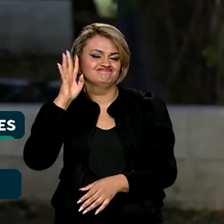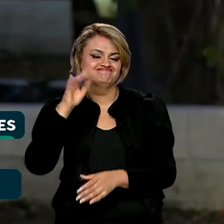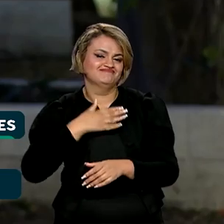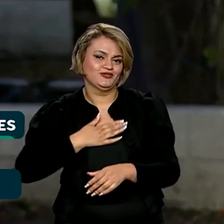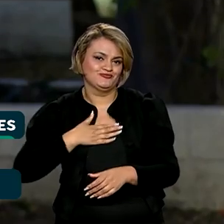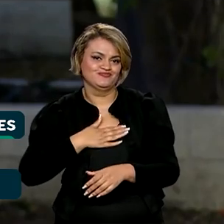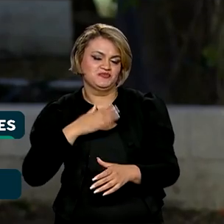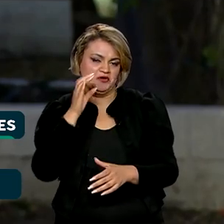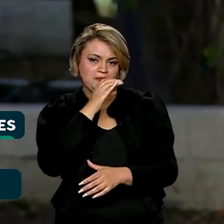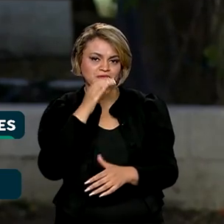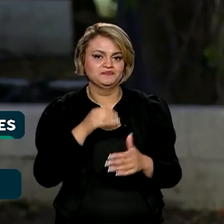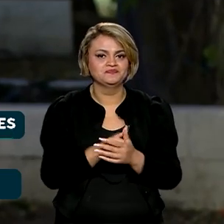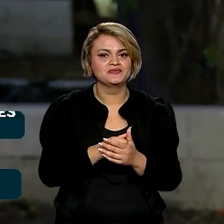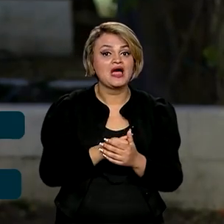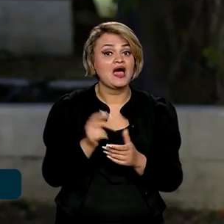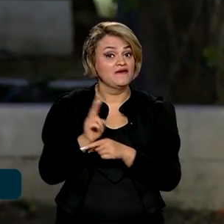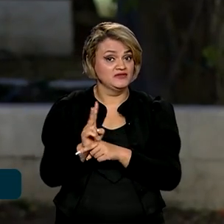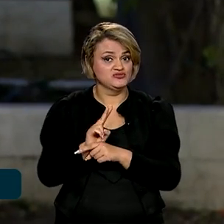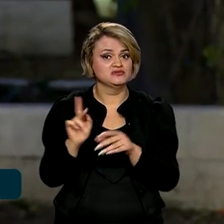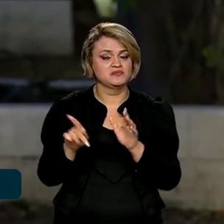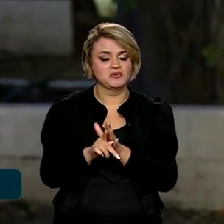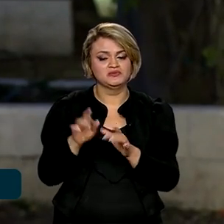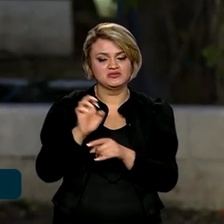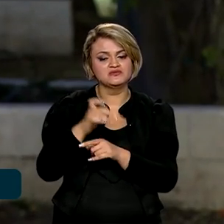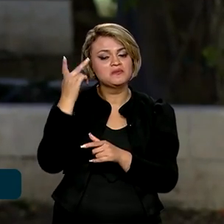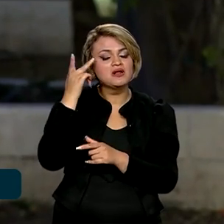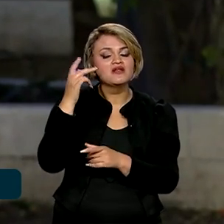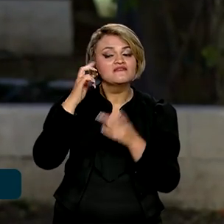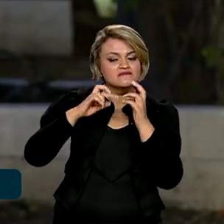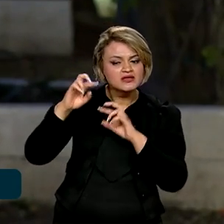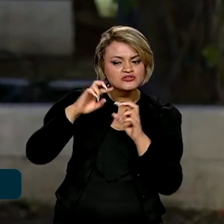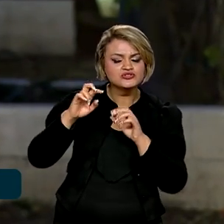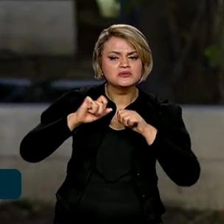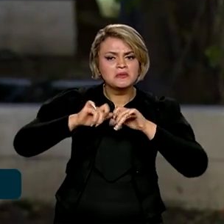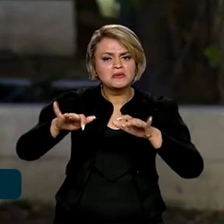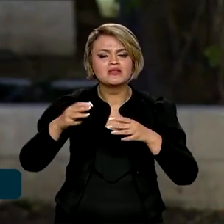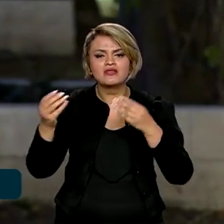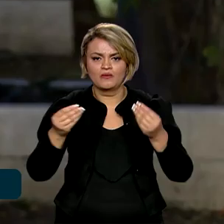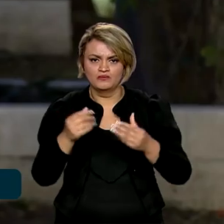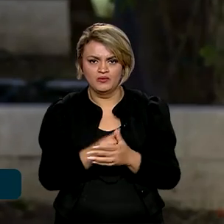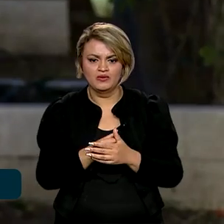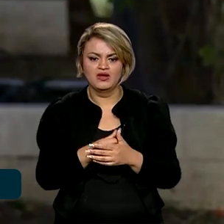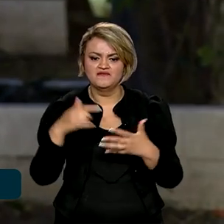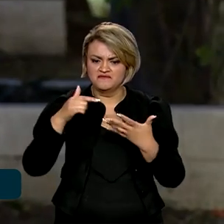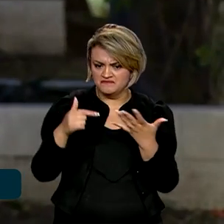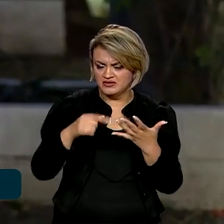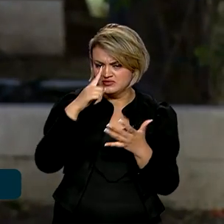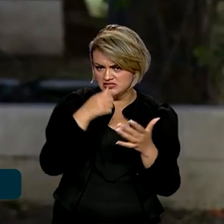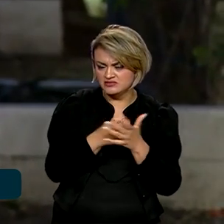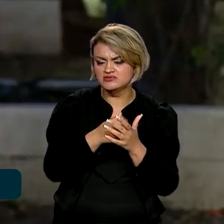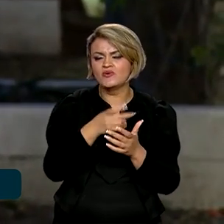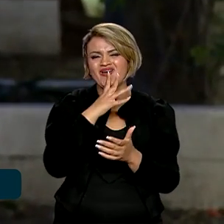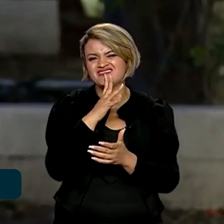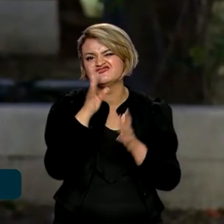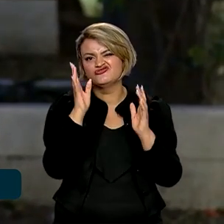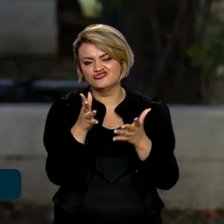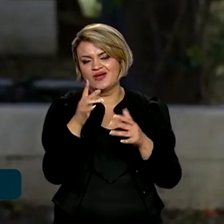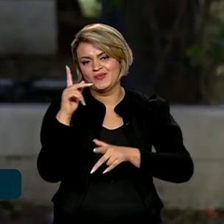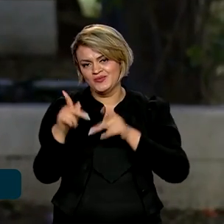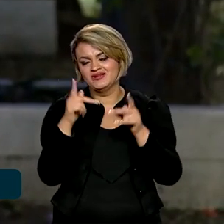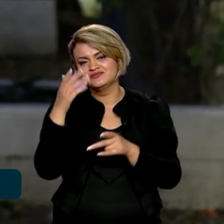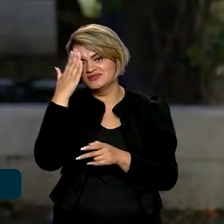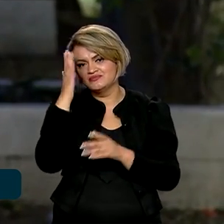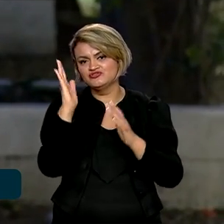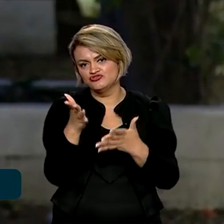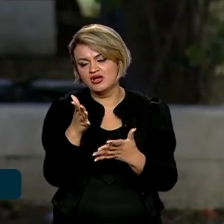A Vigilância Municipal realiza investigação epidemiológica. As medidas já conhecidas pela população